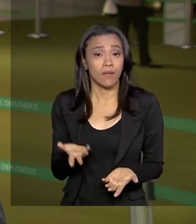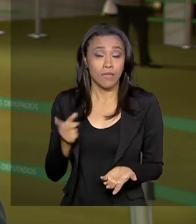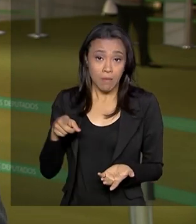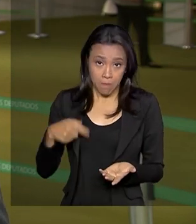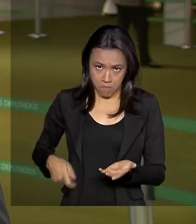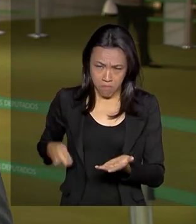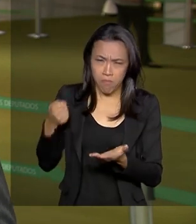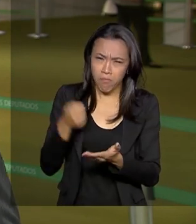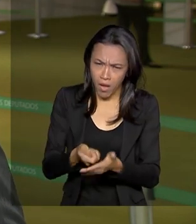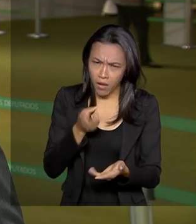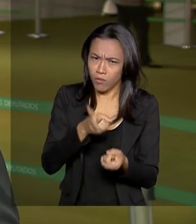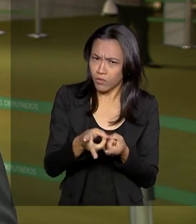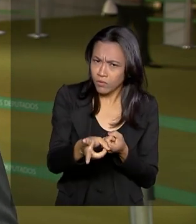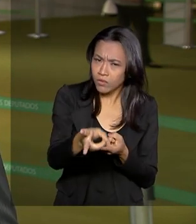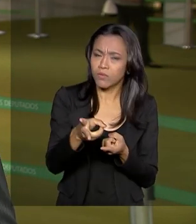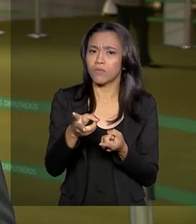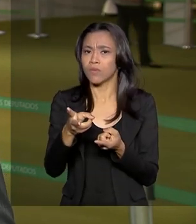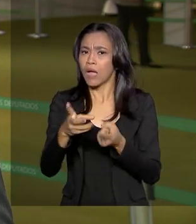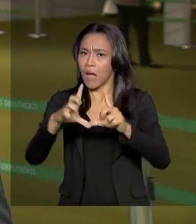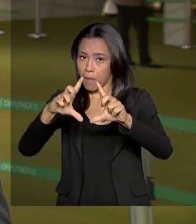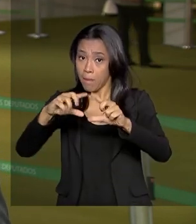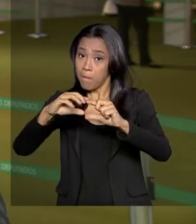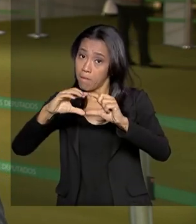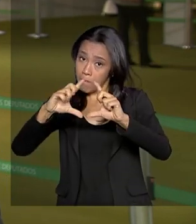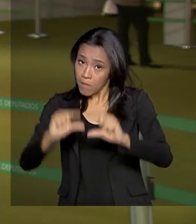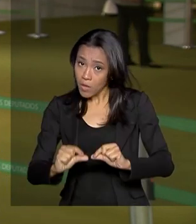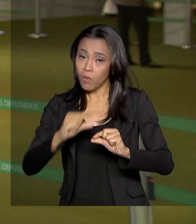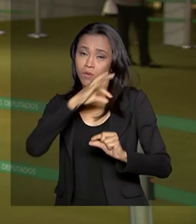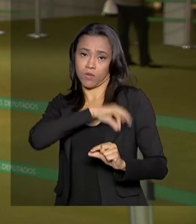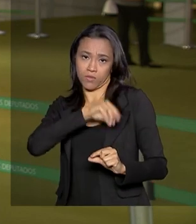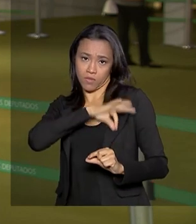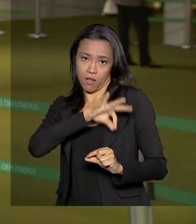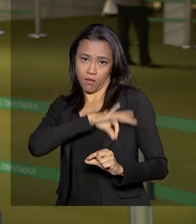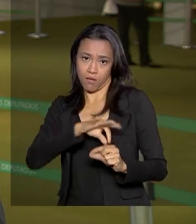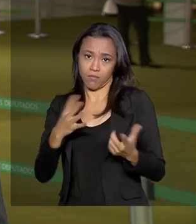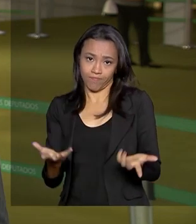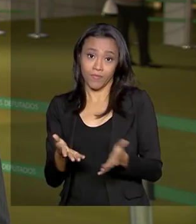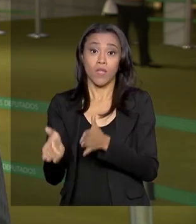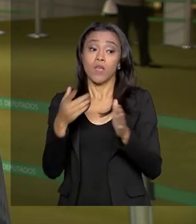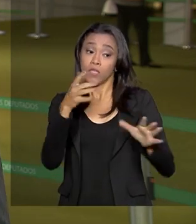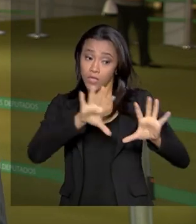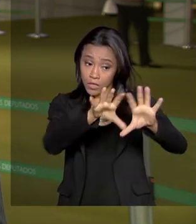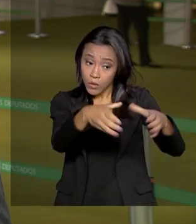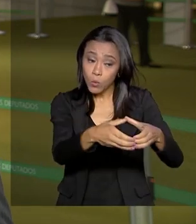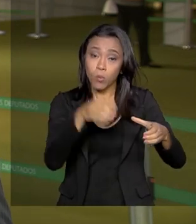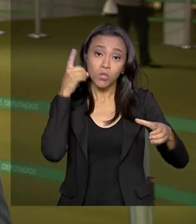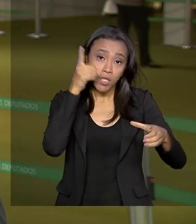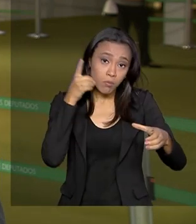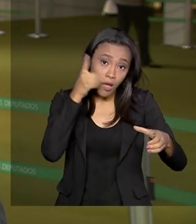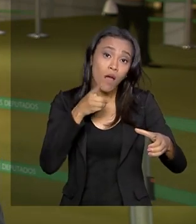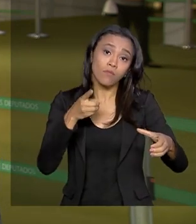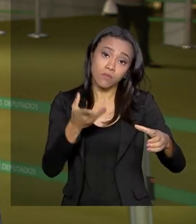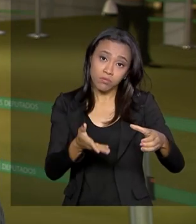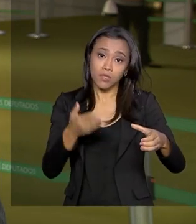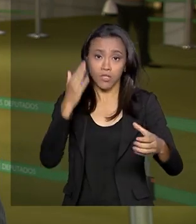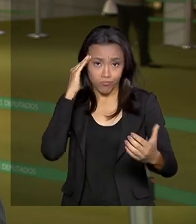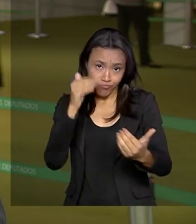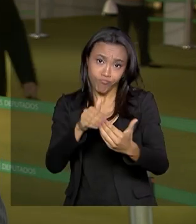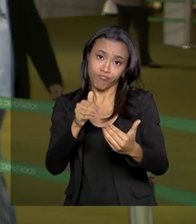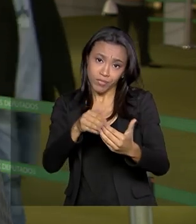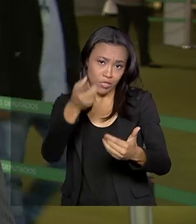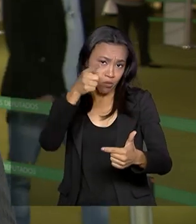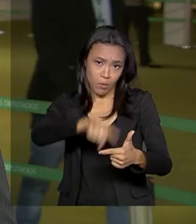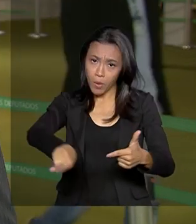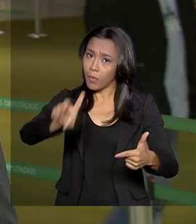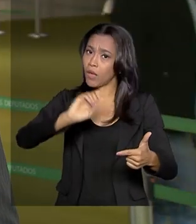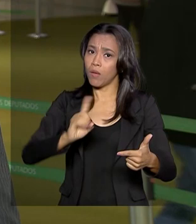pagamentos de pensão abaixo do salário mínimo. Já os deputados que são favoráveis à reforma dizem que isso não será problema,